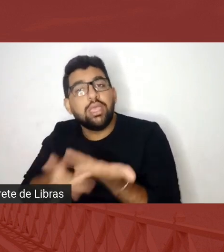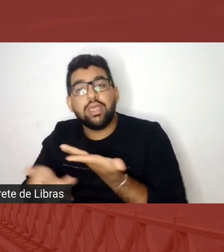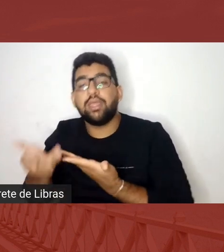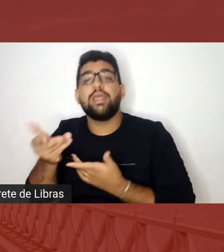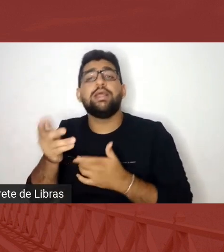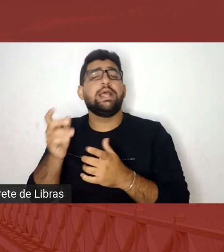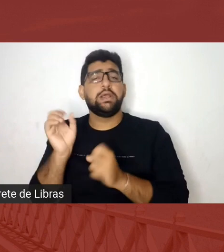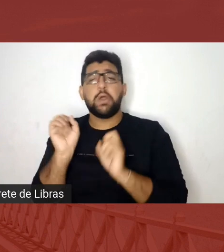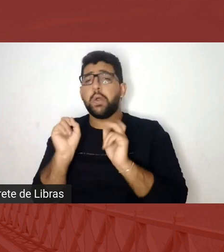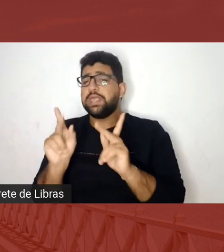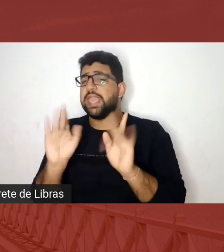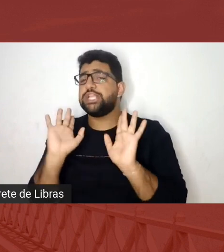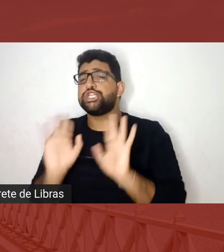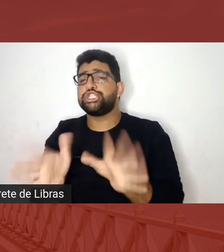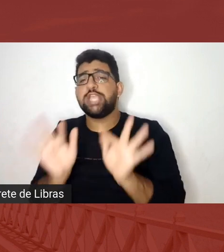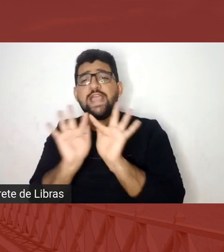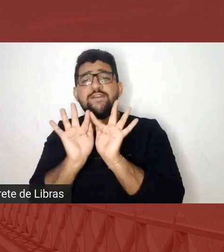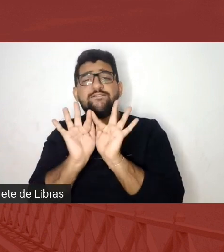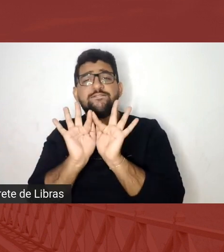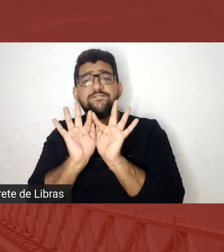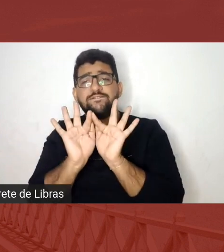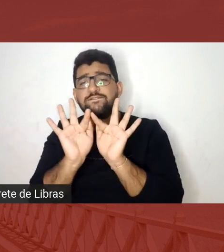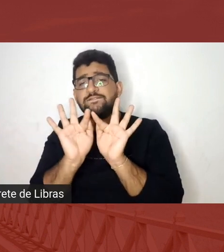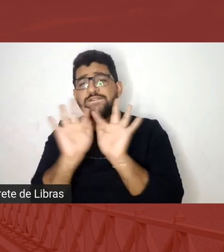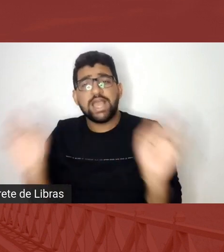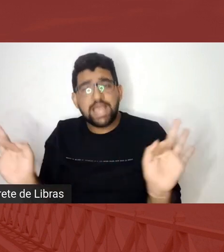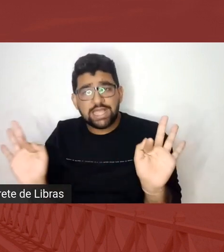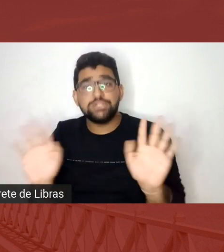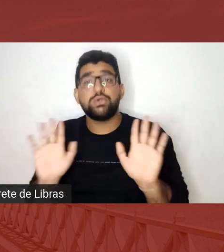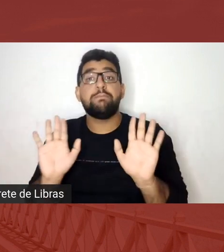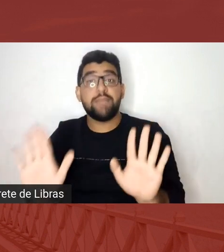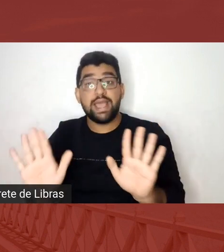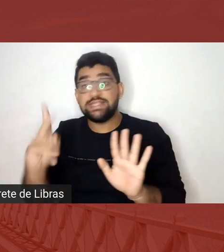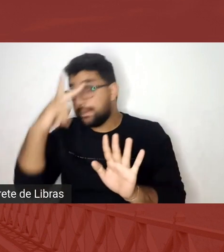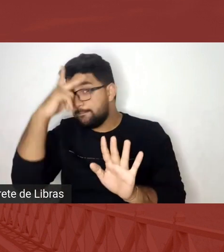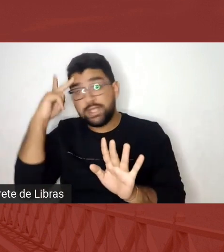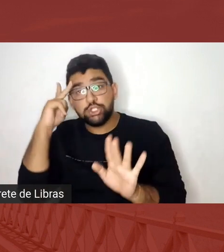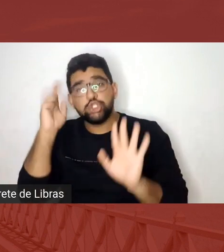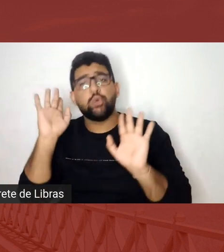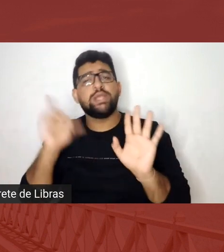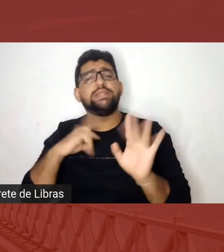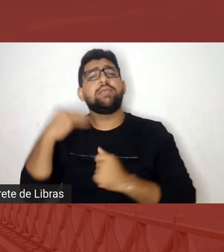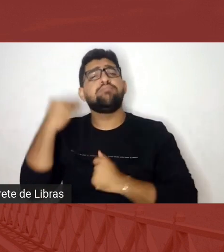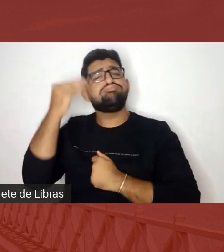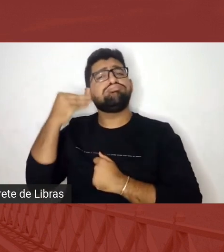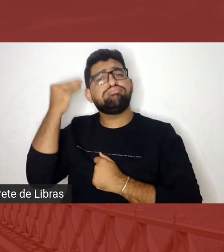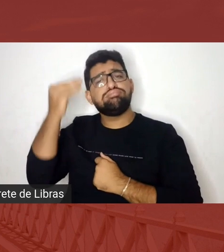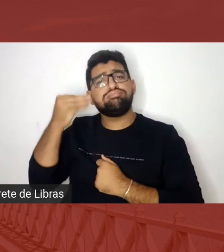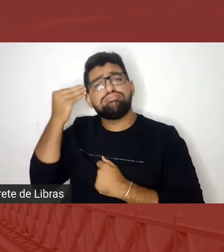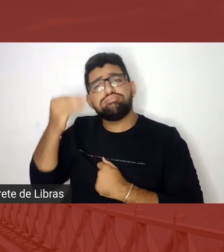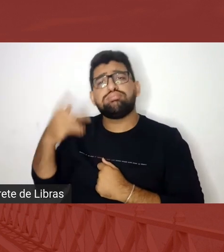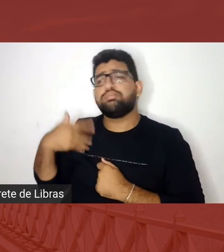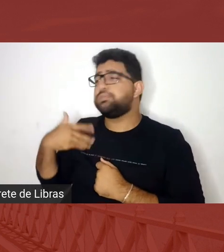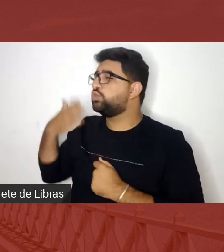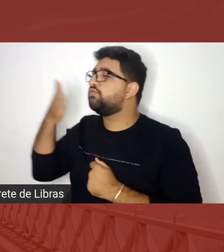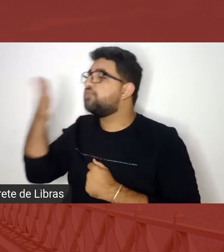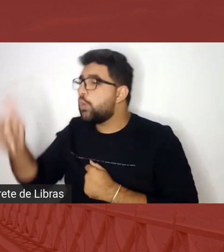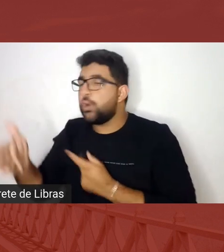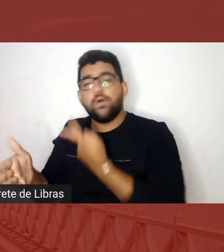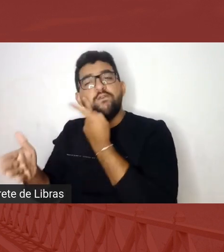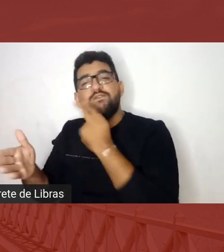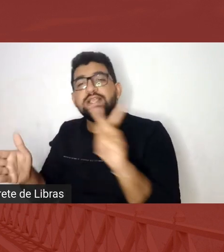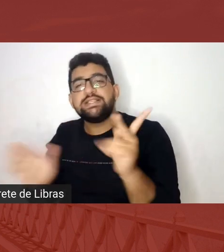muito fácil, mas a questão é essa, aí os mestres de saber estão lá, a gente nem visita, a gente, nada, porque tá